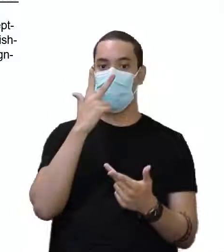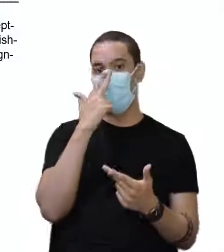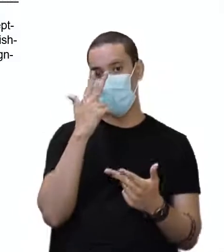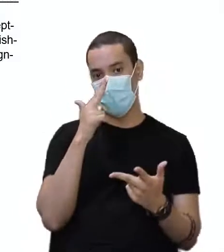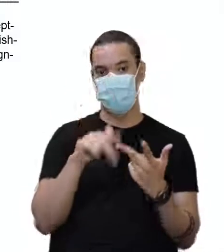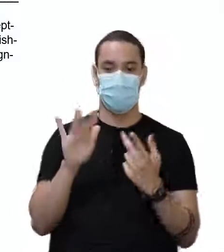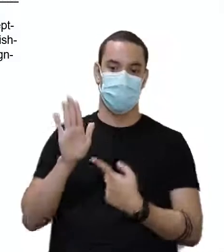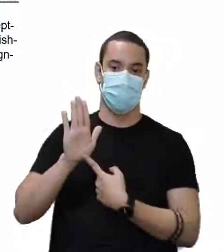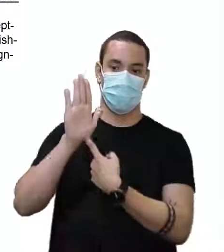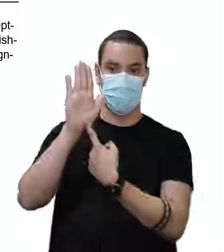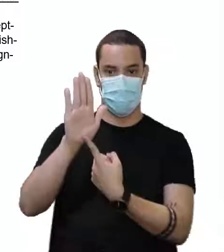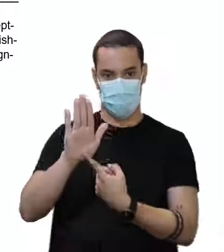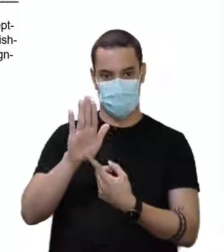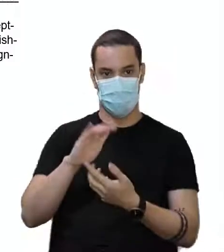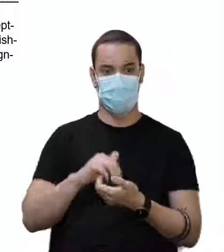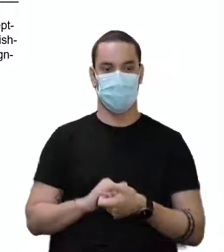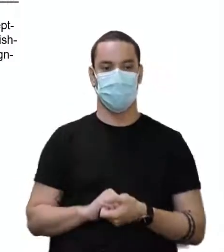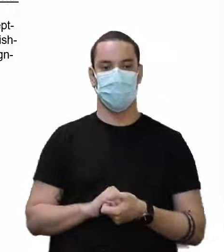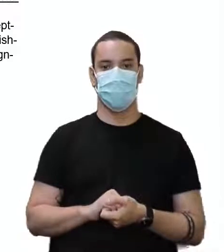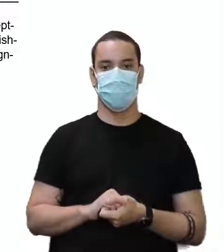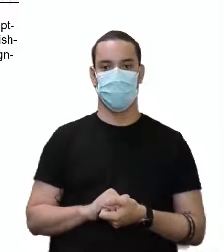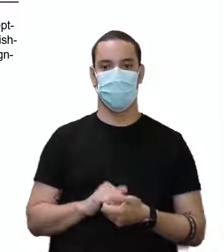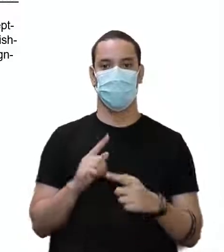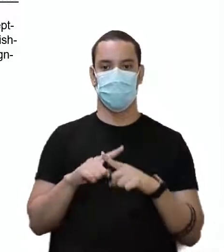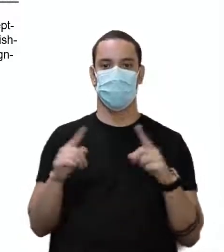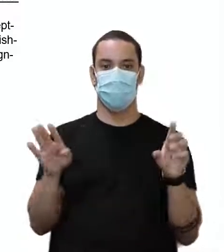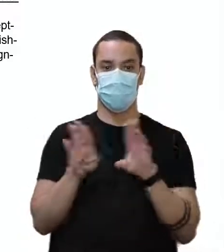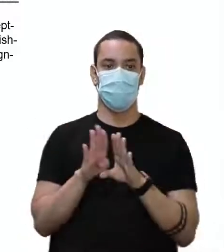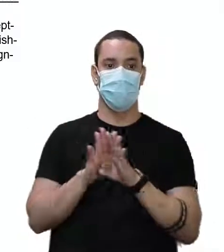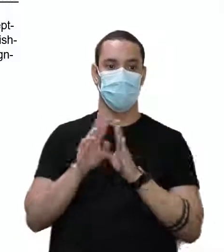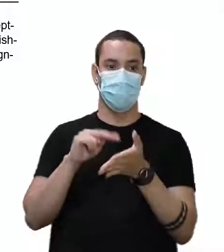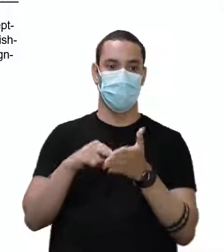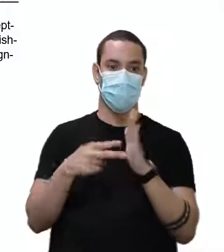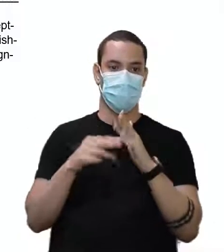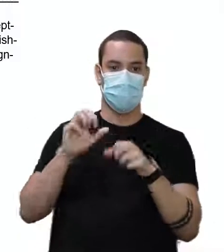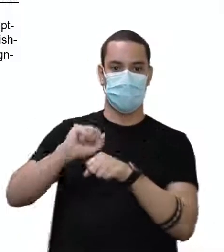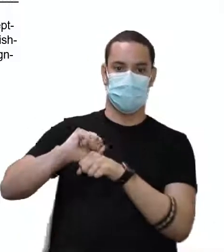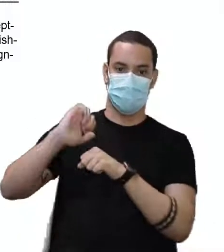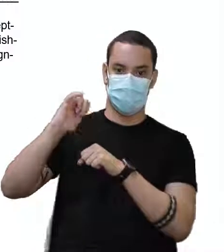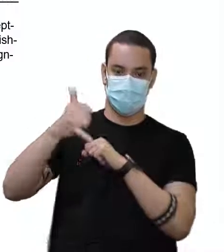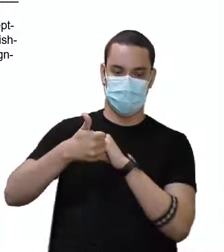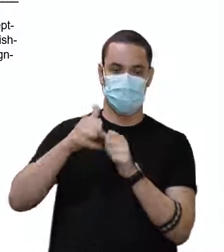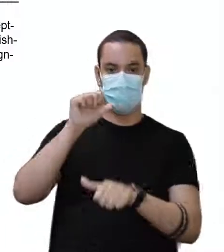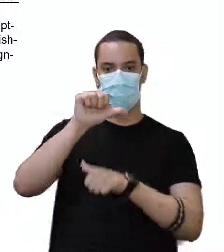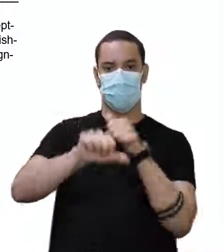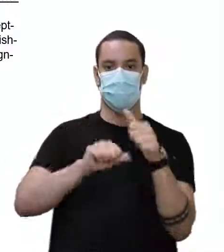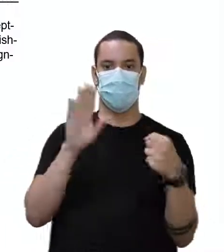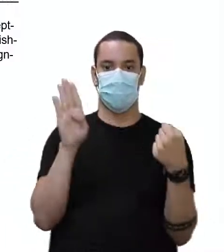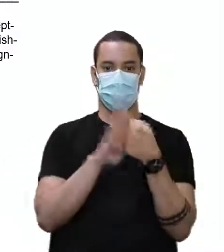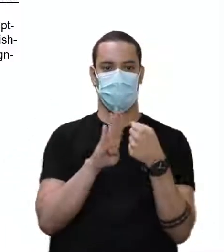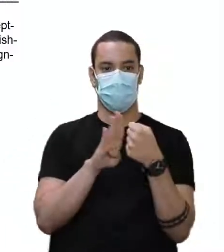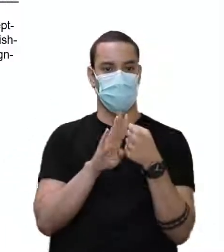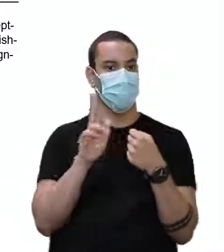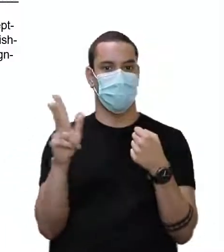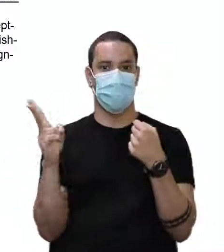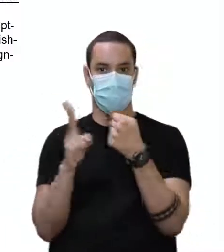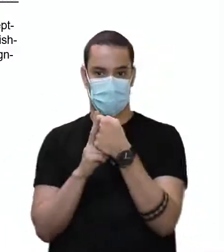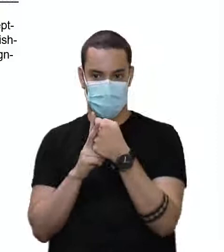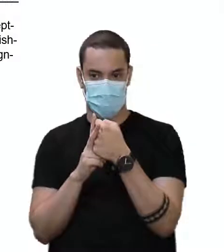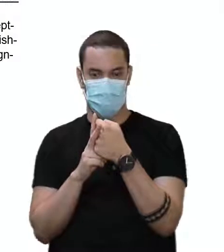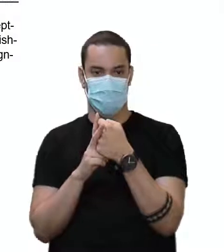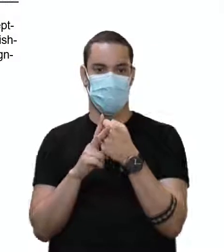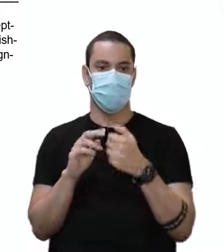e aparecer. Mas ainda é um adjetivo, que modifica um substantivo e não um verbo.